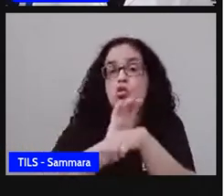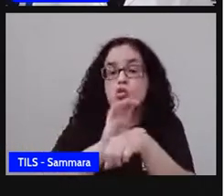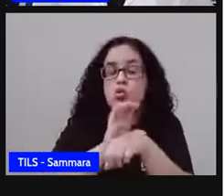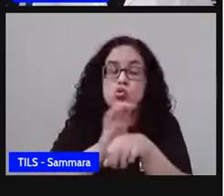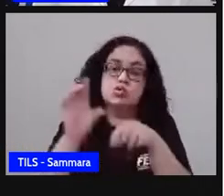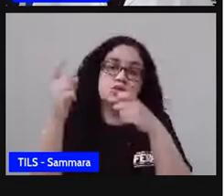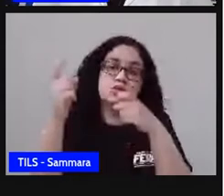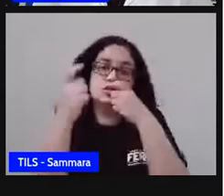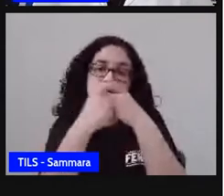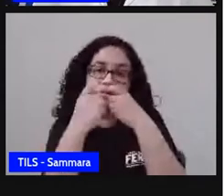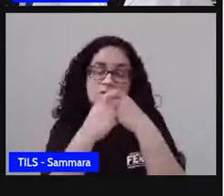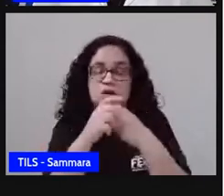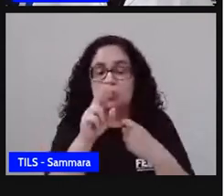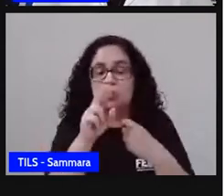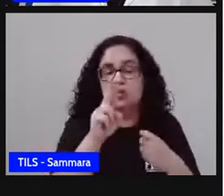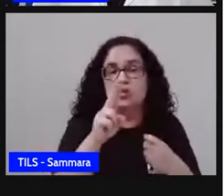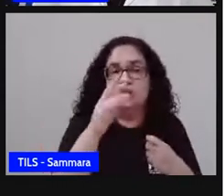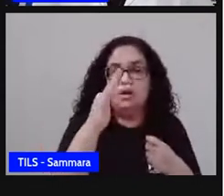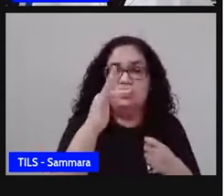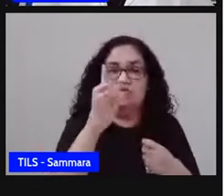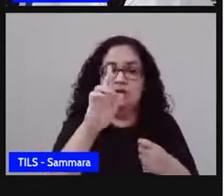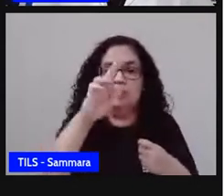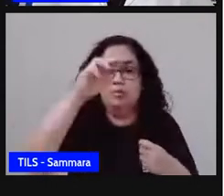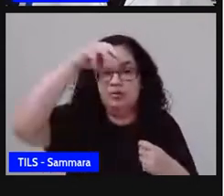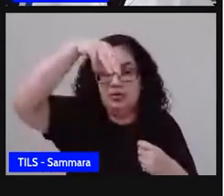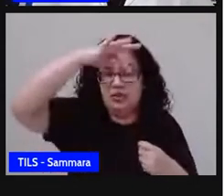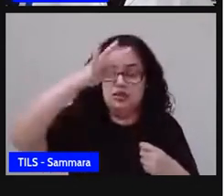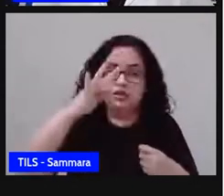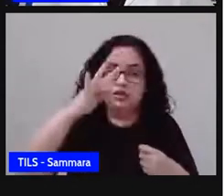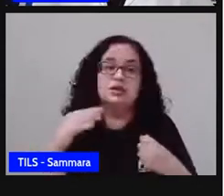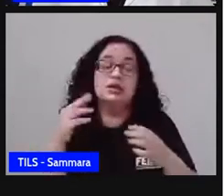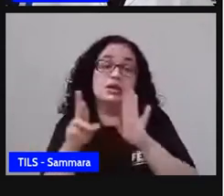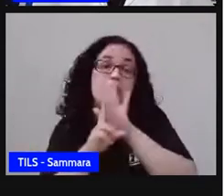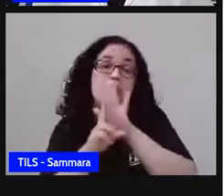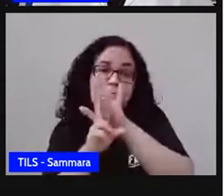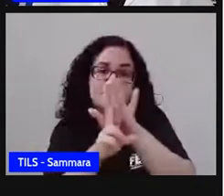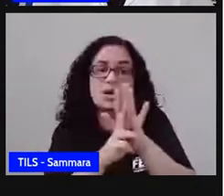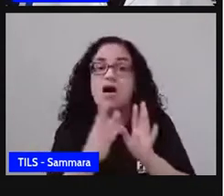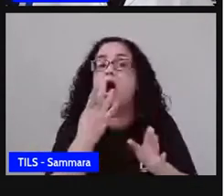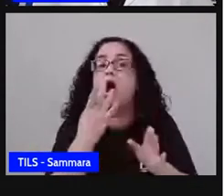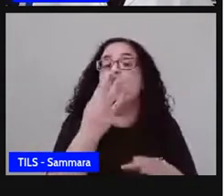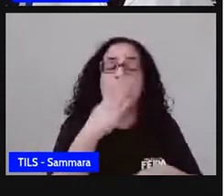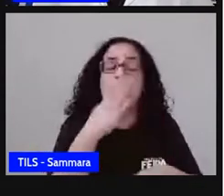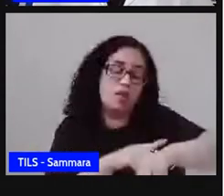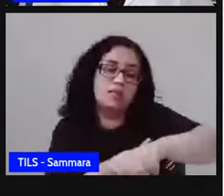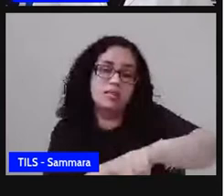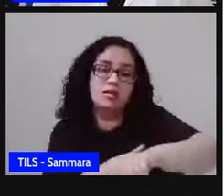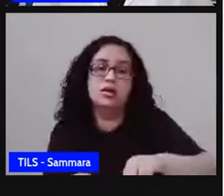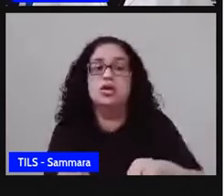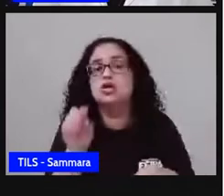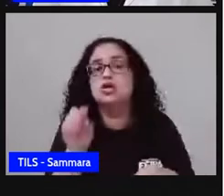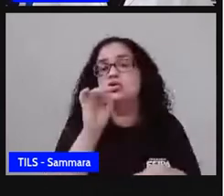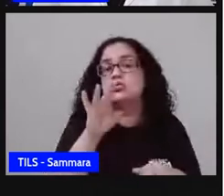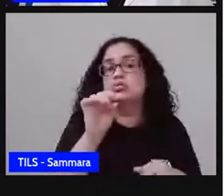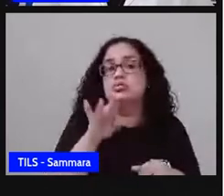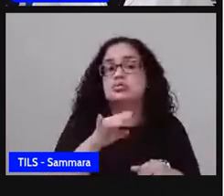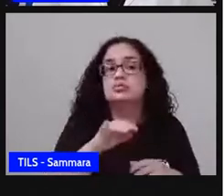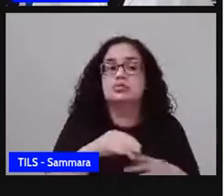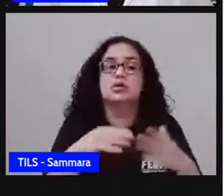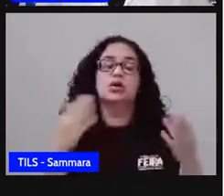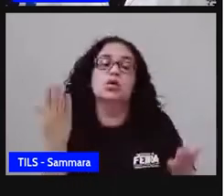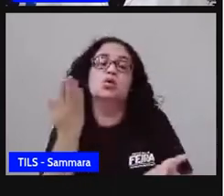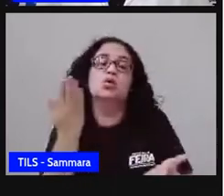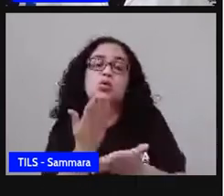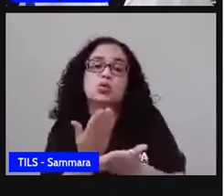medicina da UFMT. Viu no estudo uma chance de mostrar que a cor da pele era apenas um detalhe. O